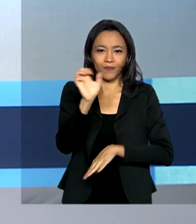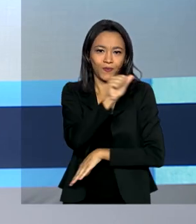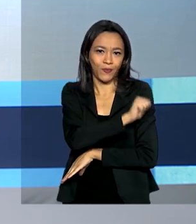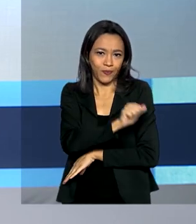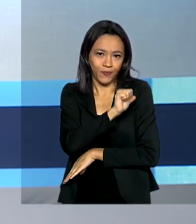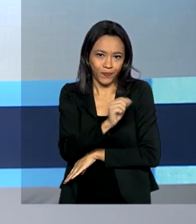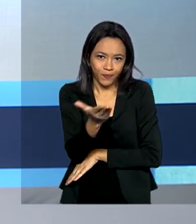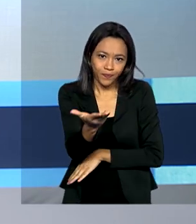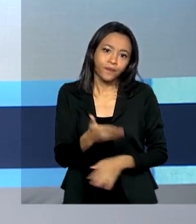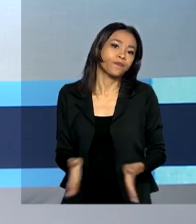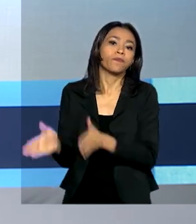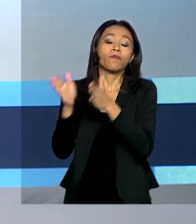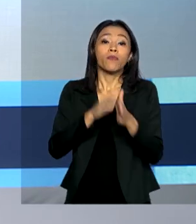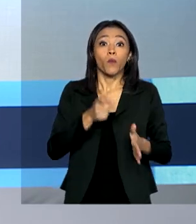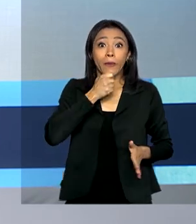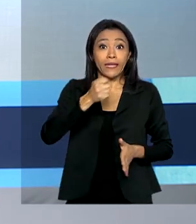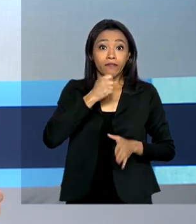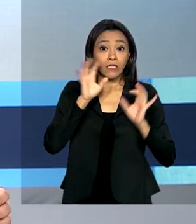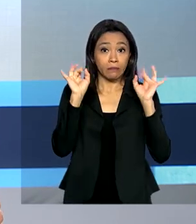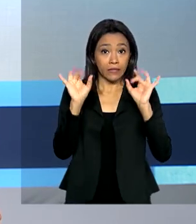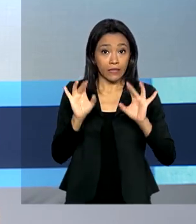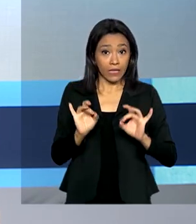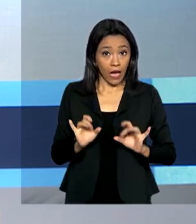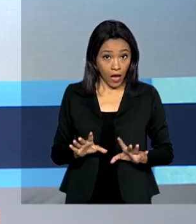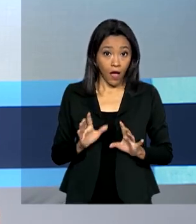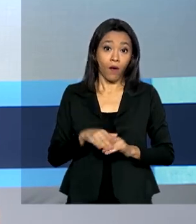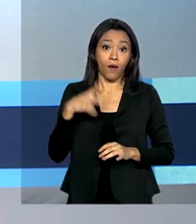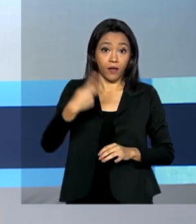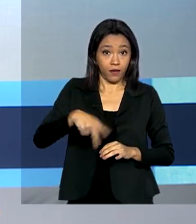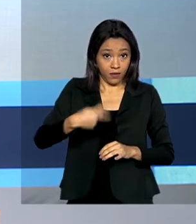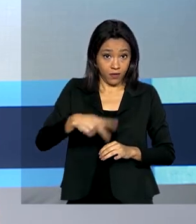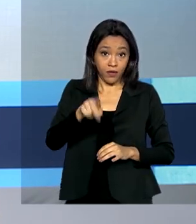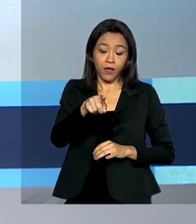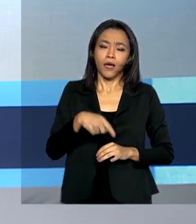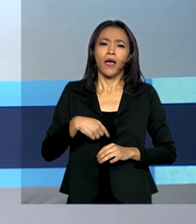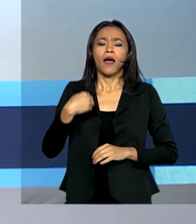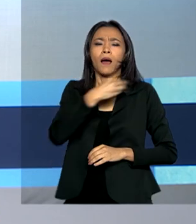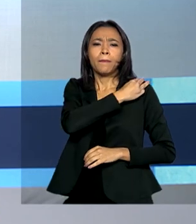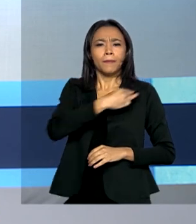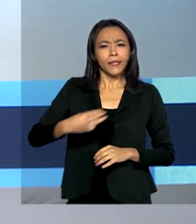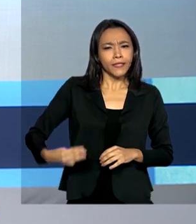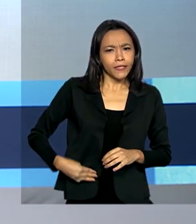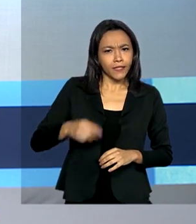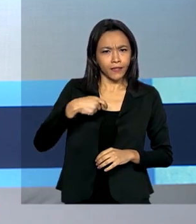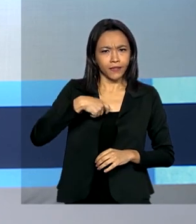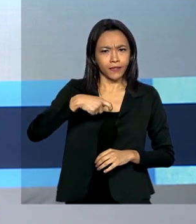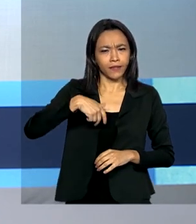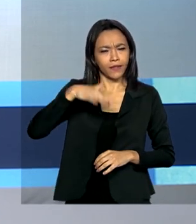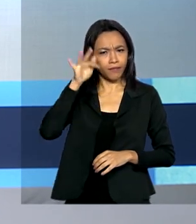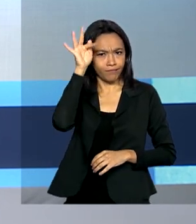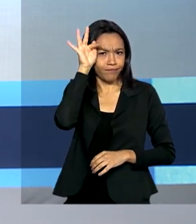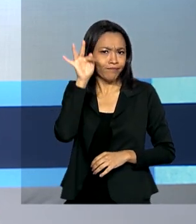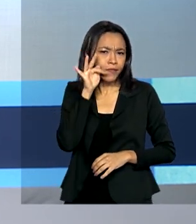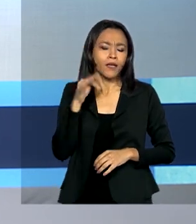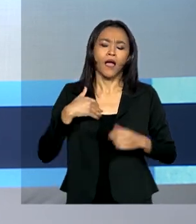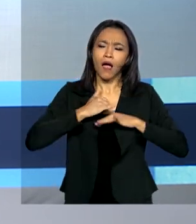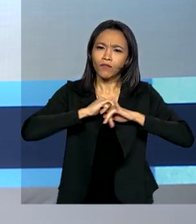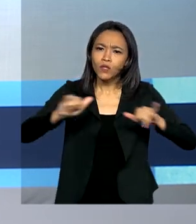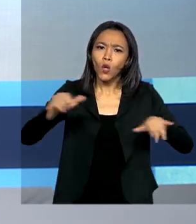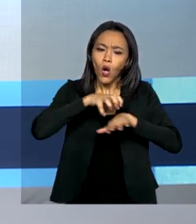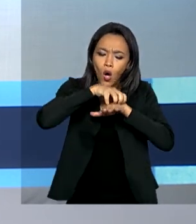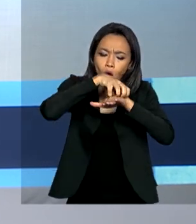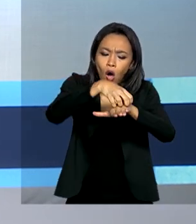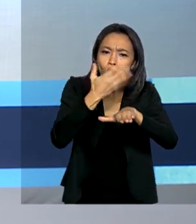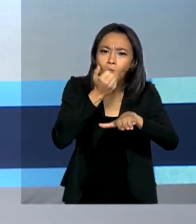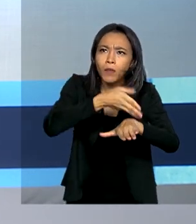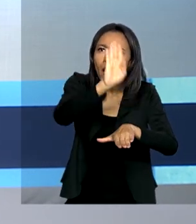Em entrevista exclusiva à TV Brasil, a ministra da Agricultura, Pecuária e Abastecimento voltou a tranquilizar a população sobre